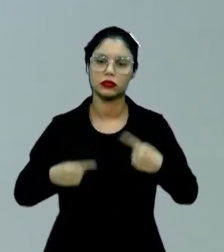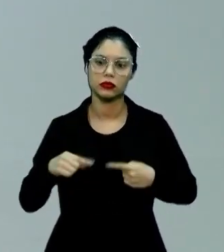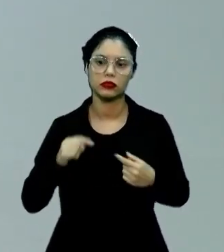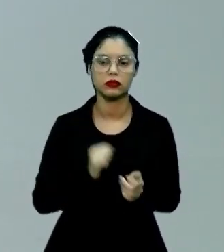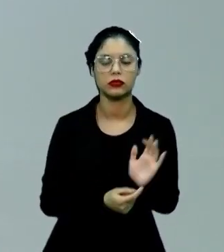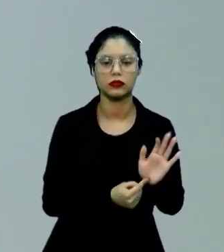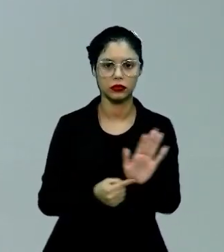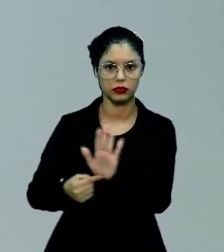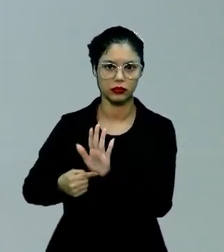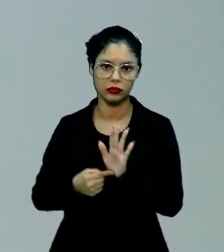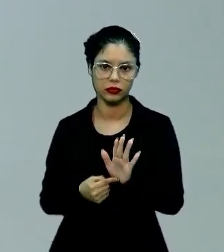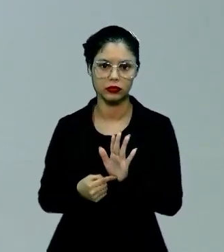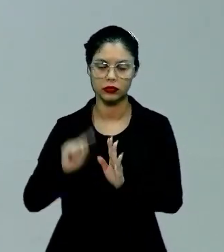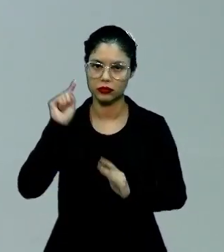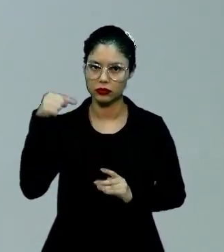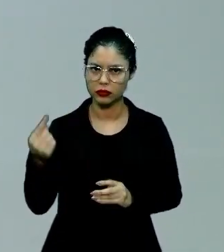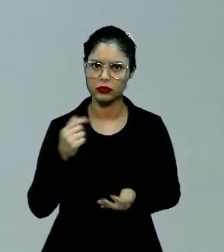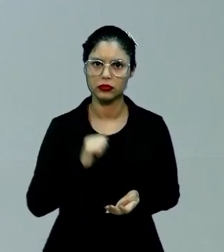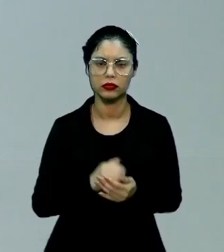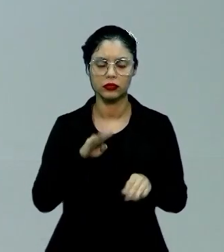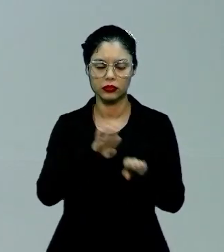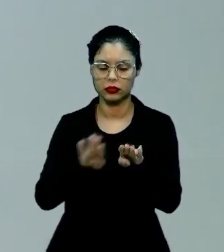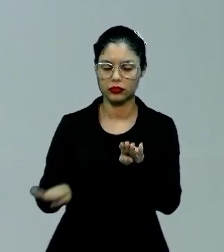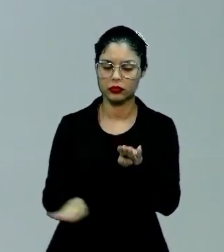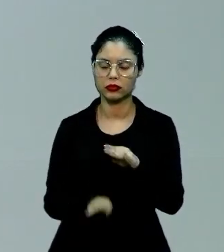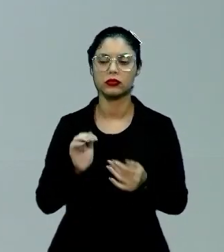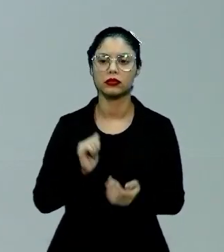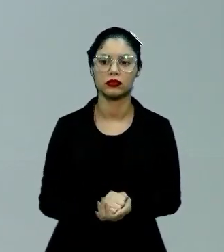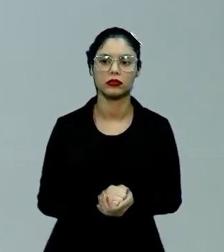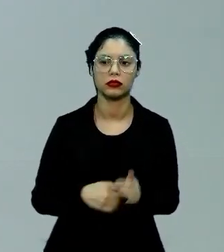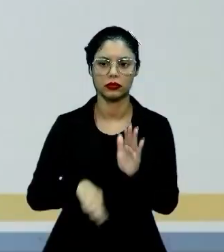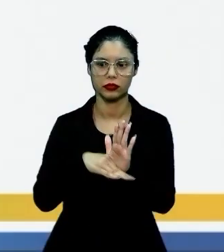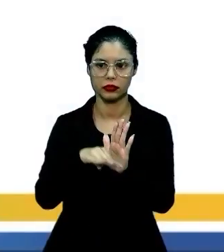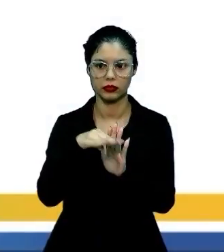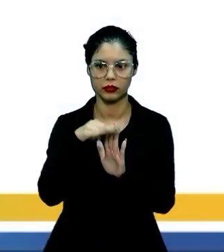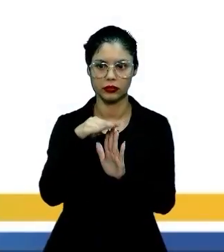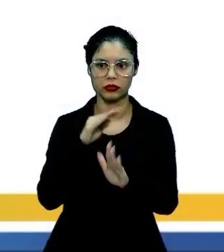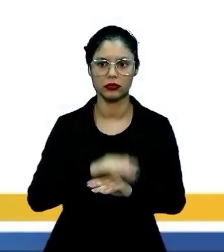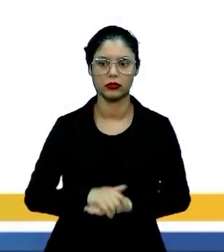mostrando ali as desigualdades sociais, as camadas sociais.